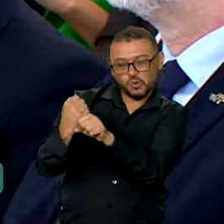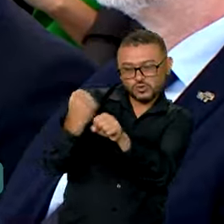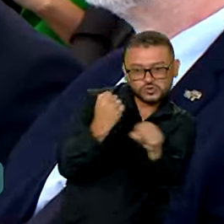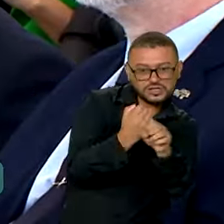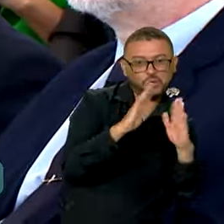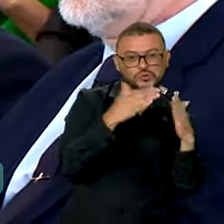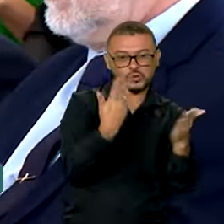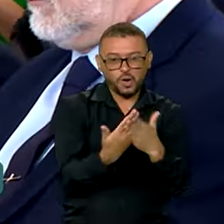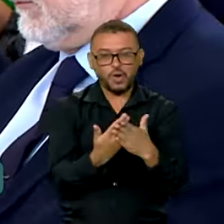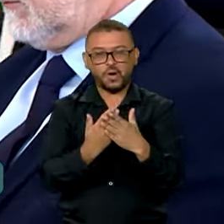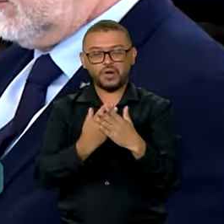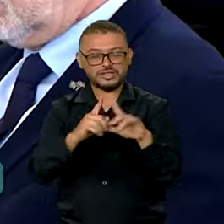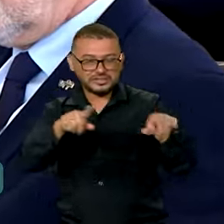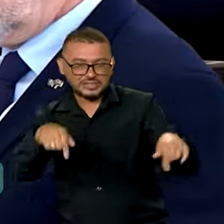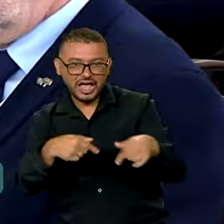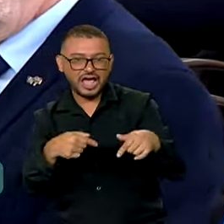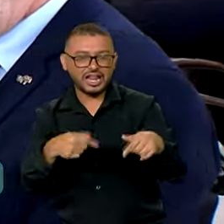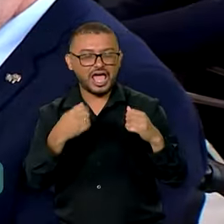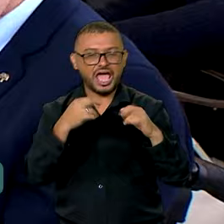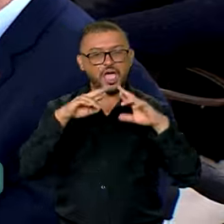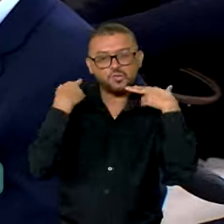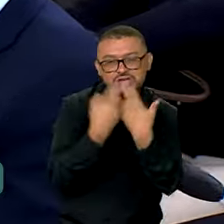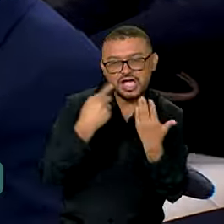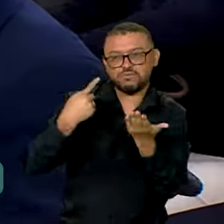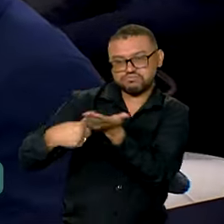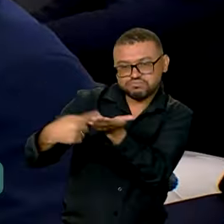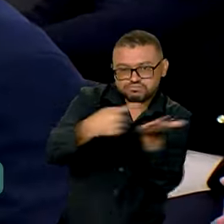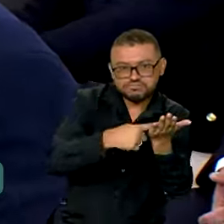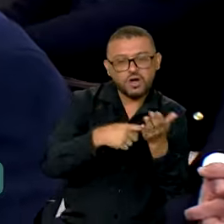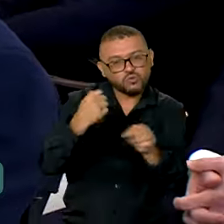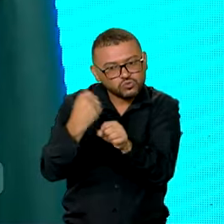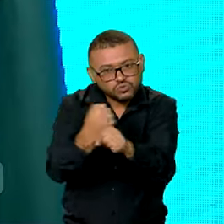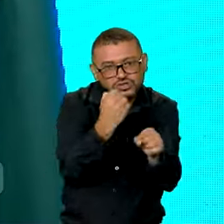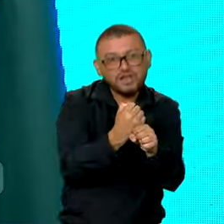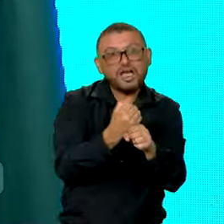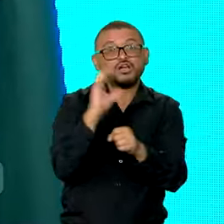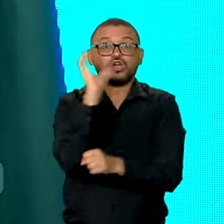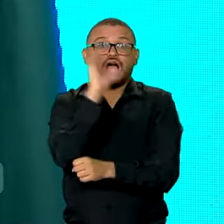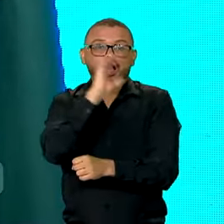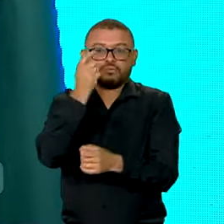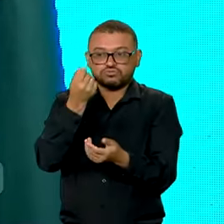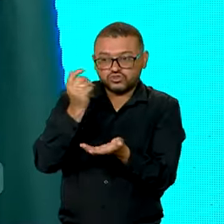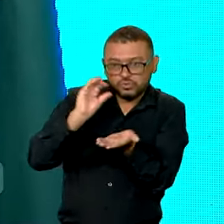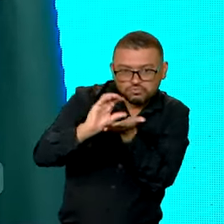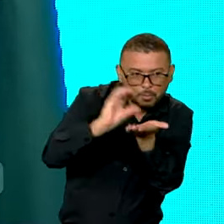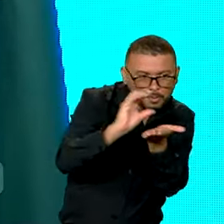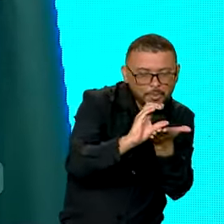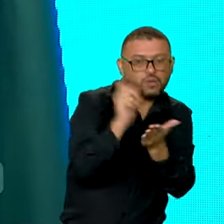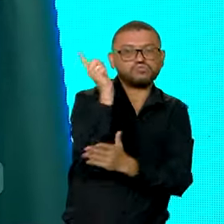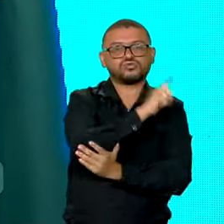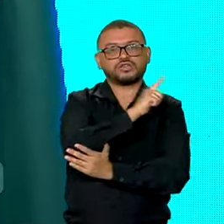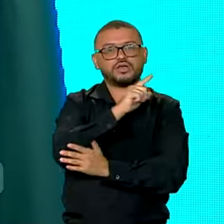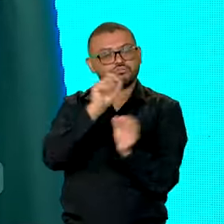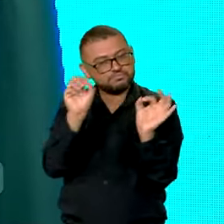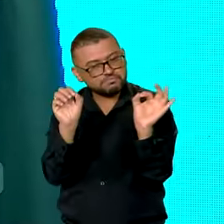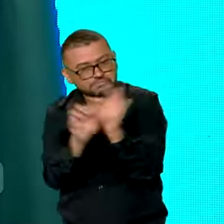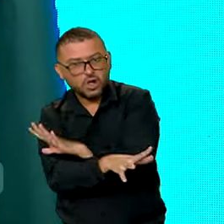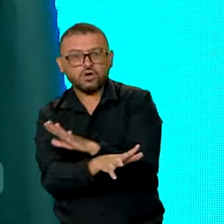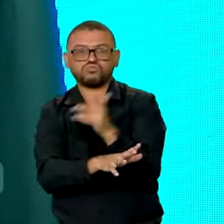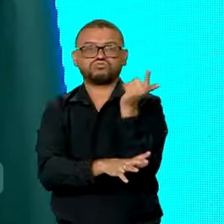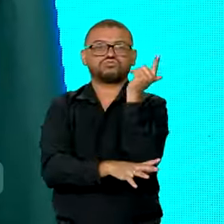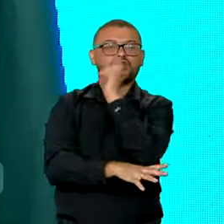gerar laboratório, salão para reunião. Mas que o dinheiro esteja aplicado rapidamente. Para que a gente possa